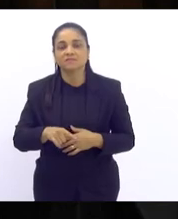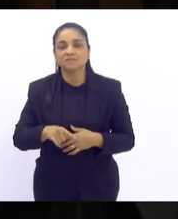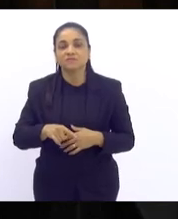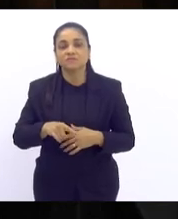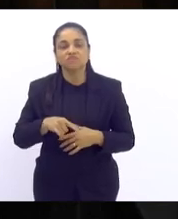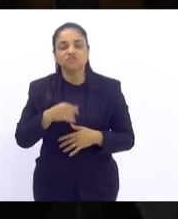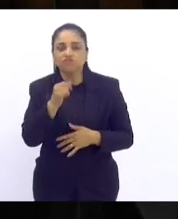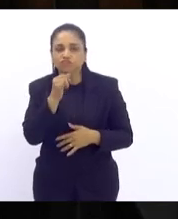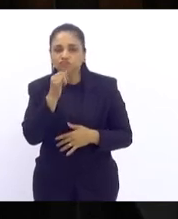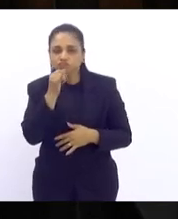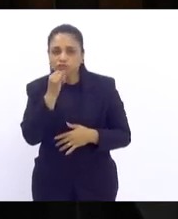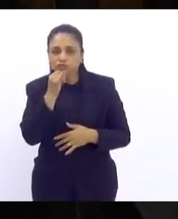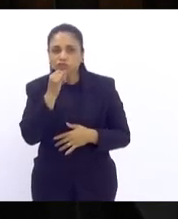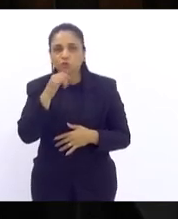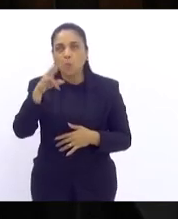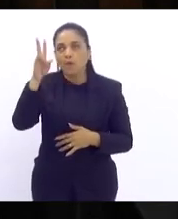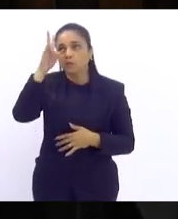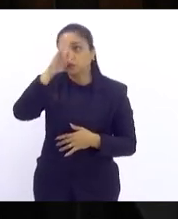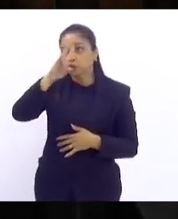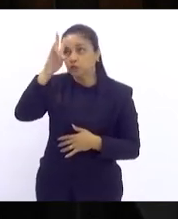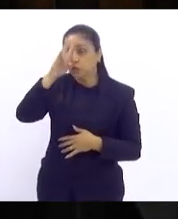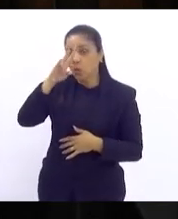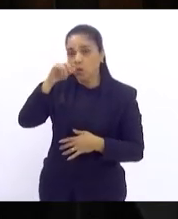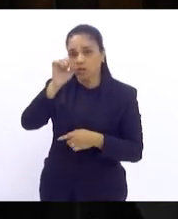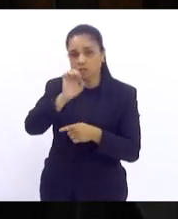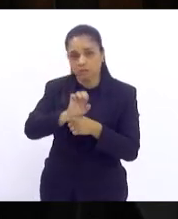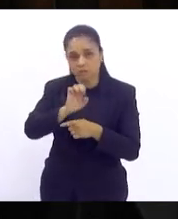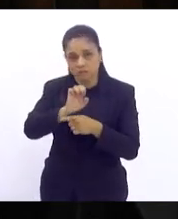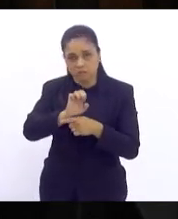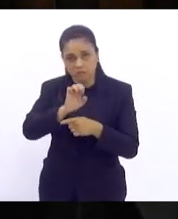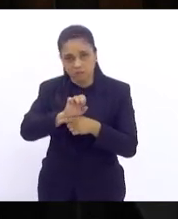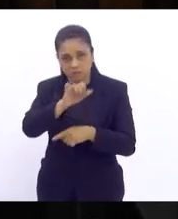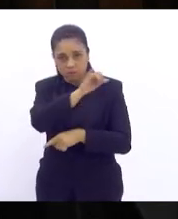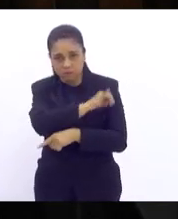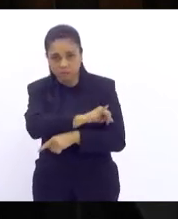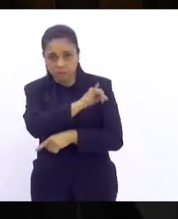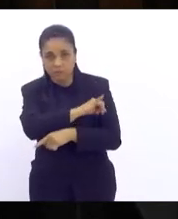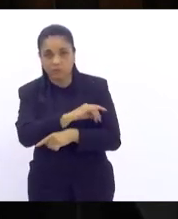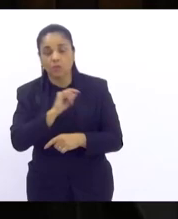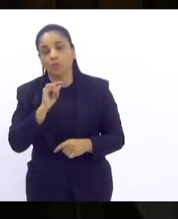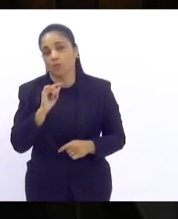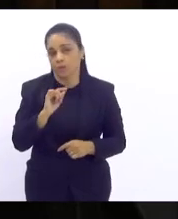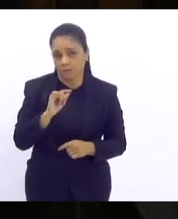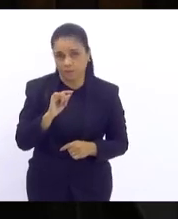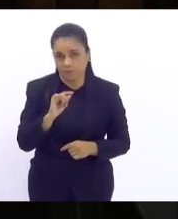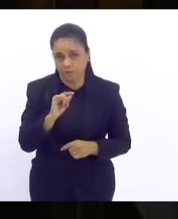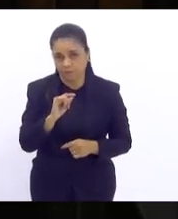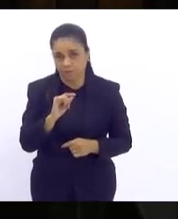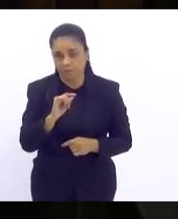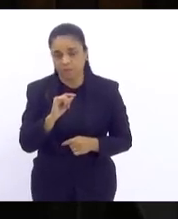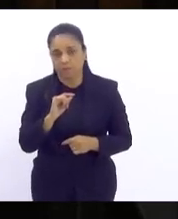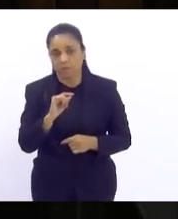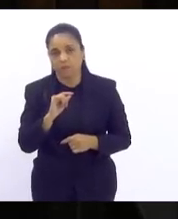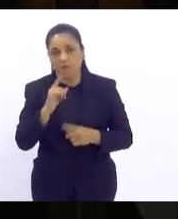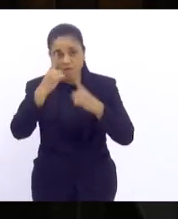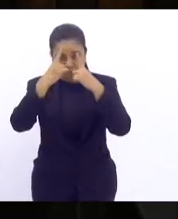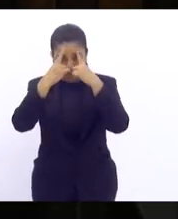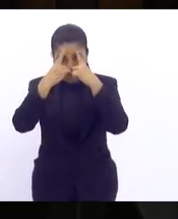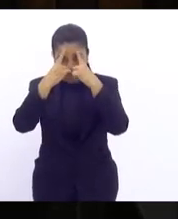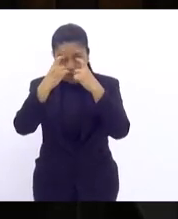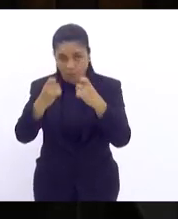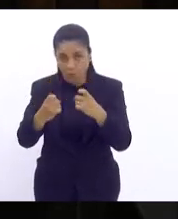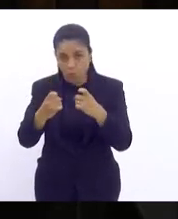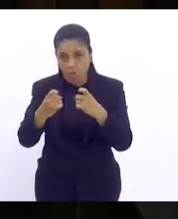triste na história do Rio de Janeiro que foi a violência